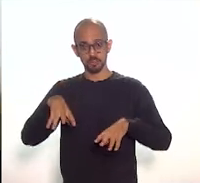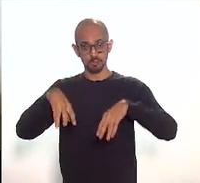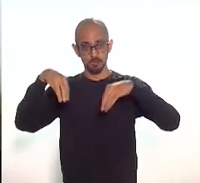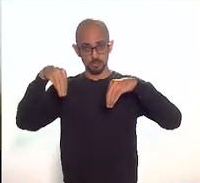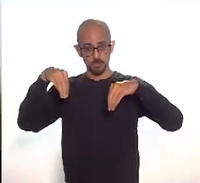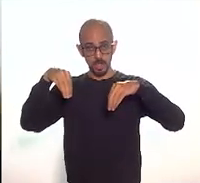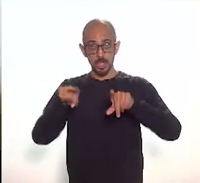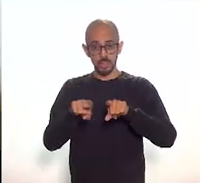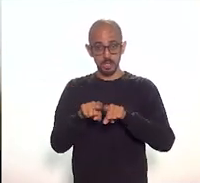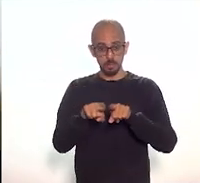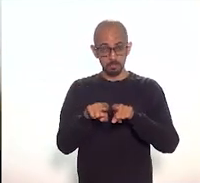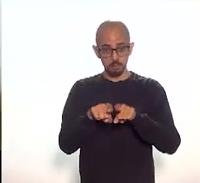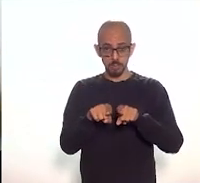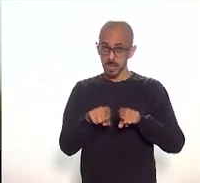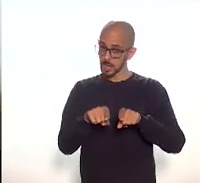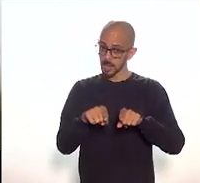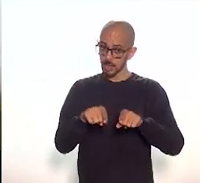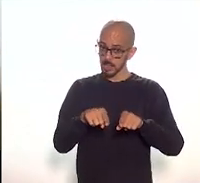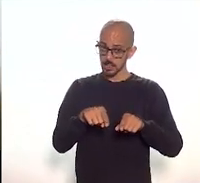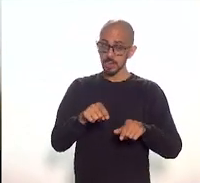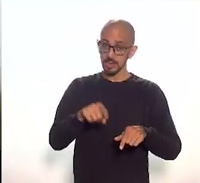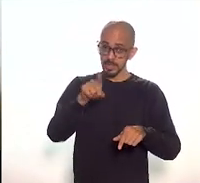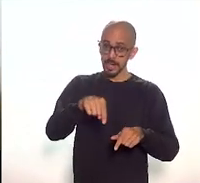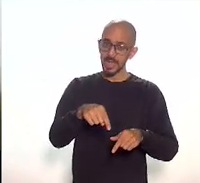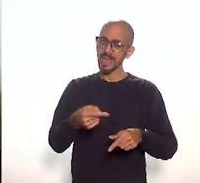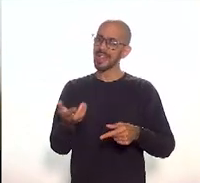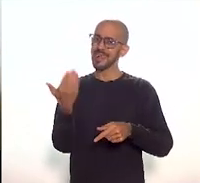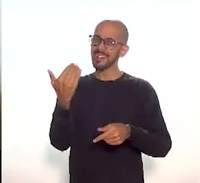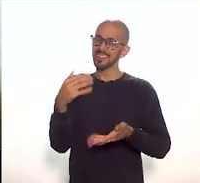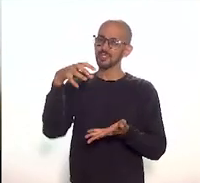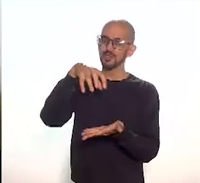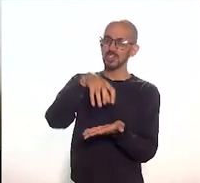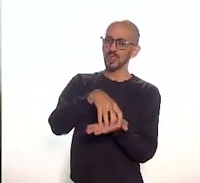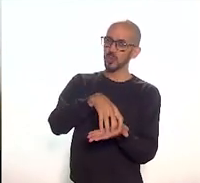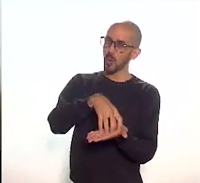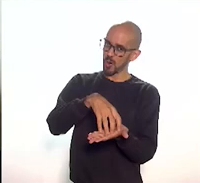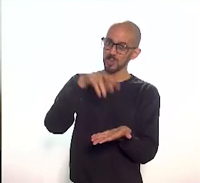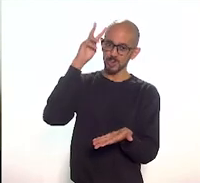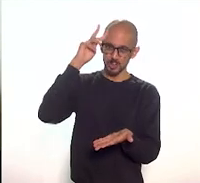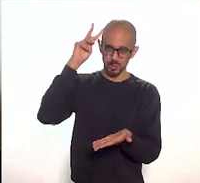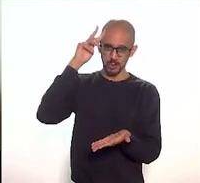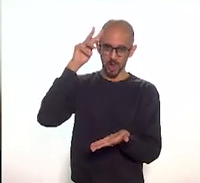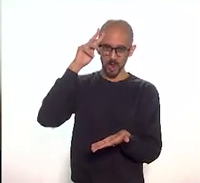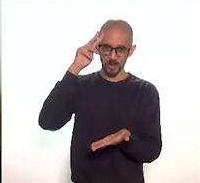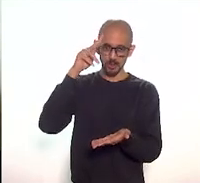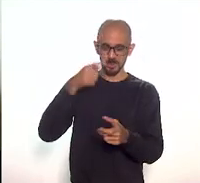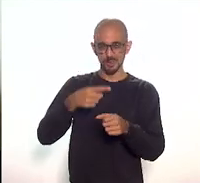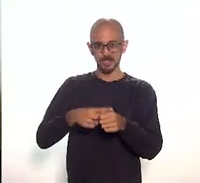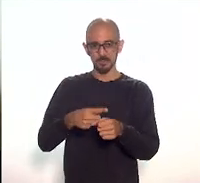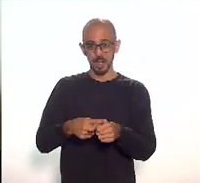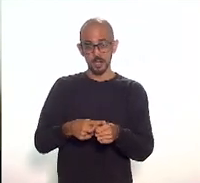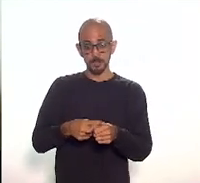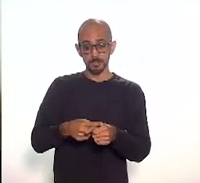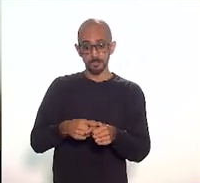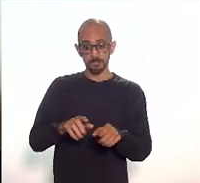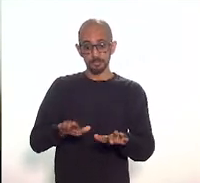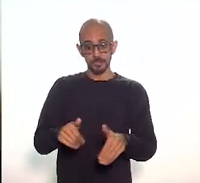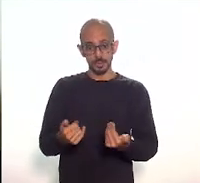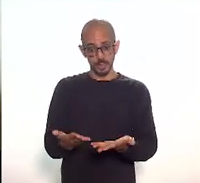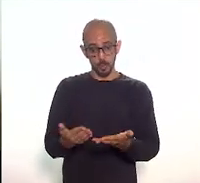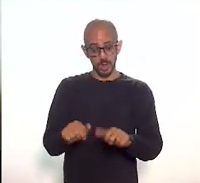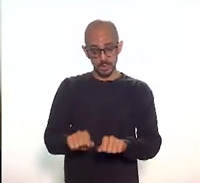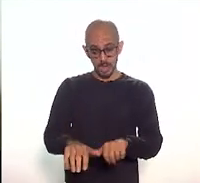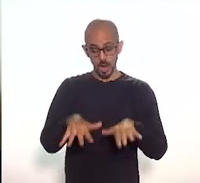histórica desses bairros. Então, a ideia dessa audiência pública do deputado Elmar Coelho foi